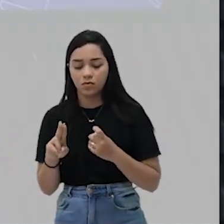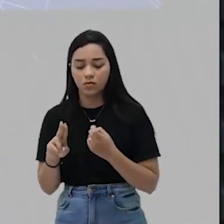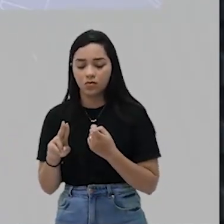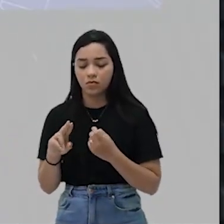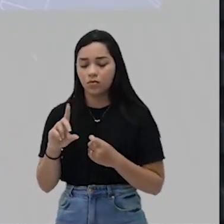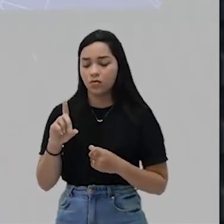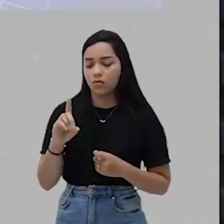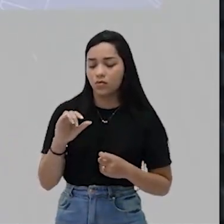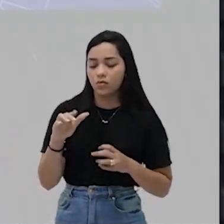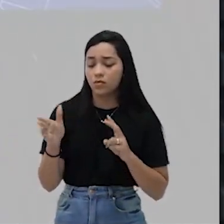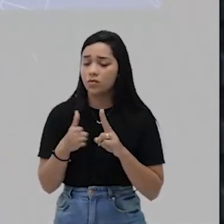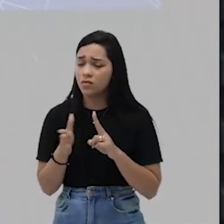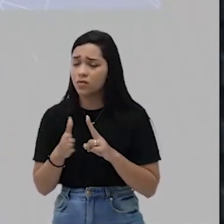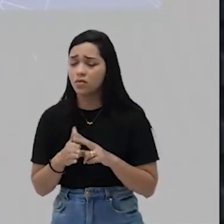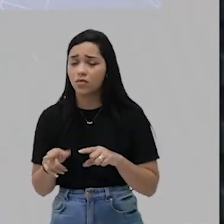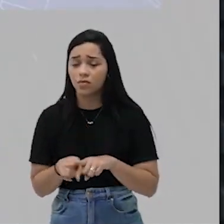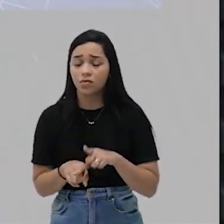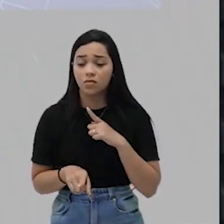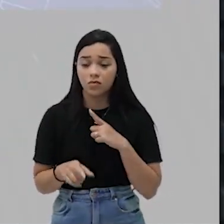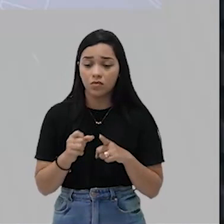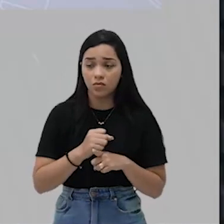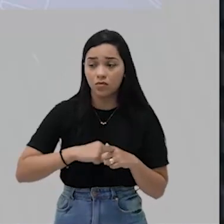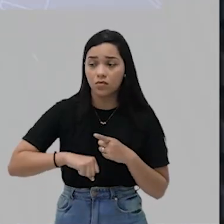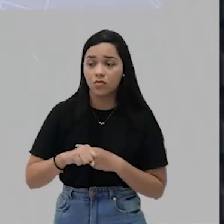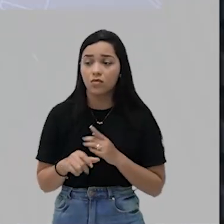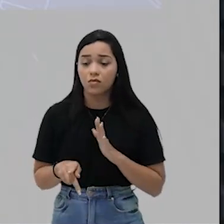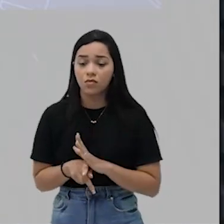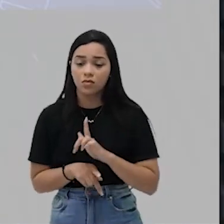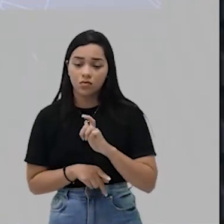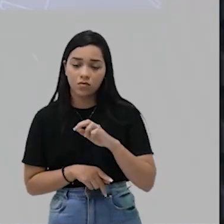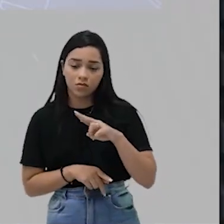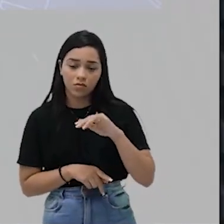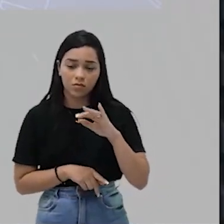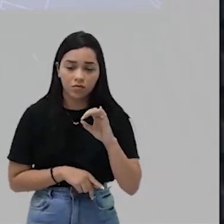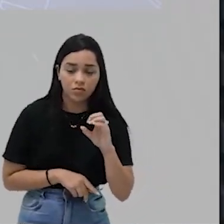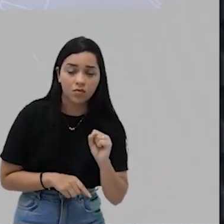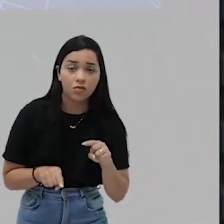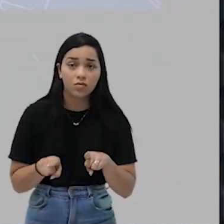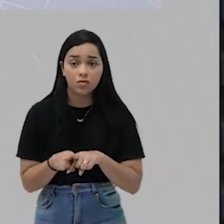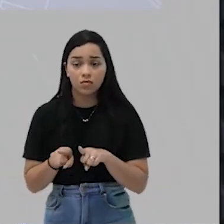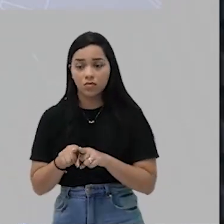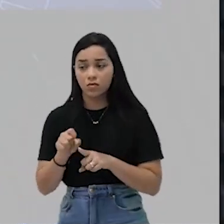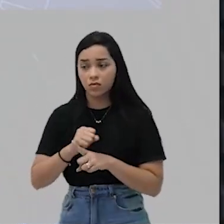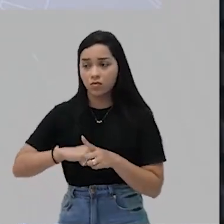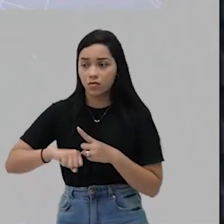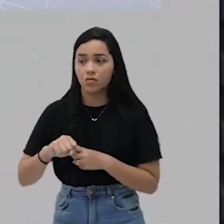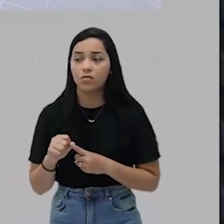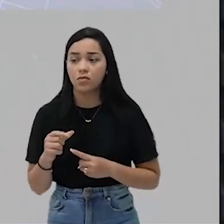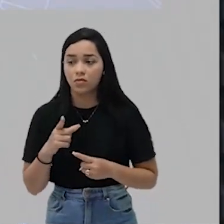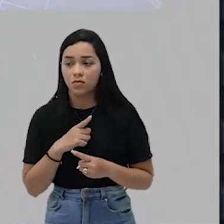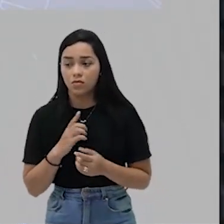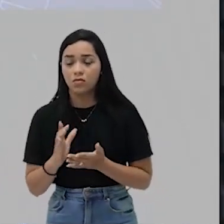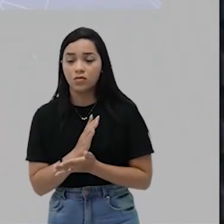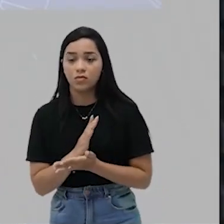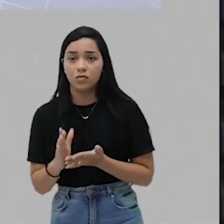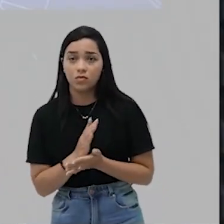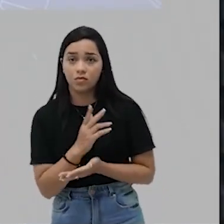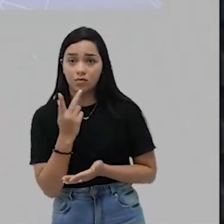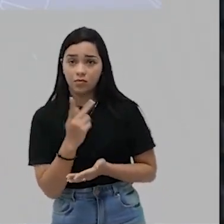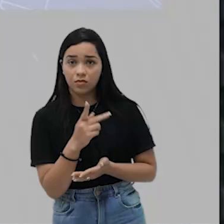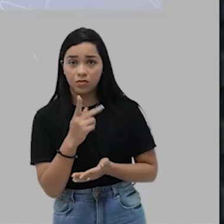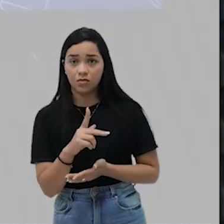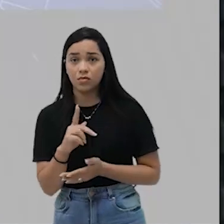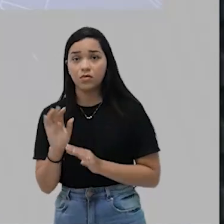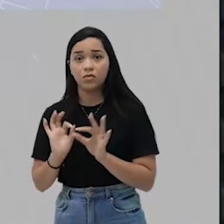indígenas, ou seja, as sociedades dos gentios. E essas sociedades nativas, algumas delas